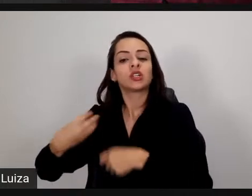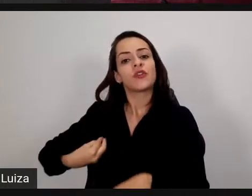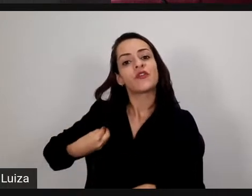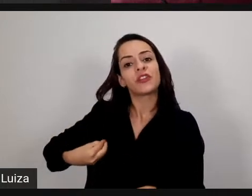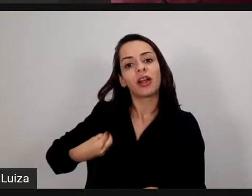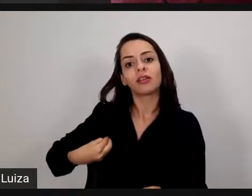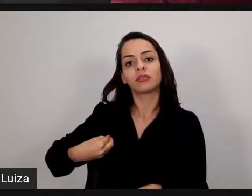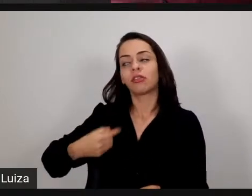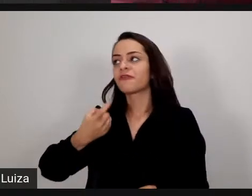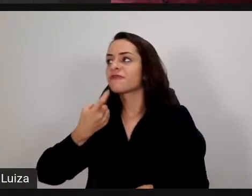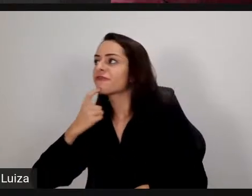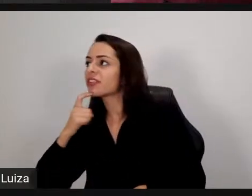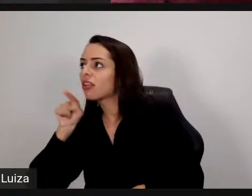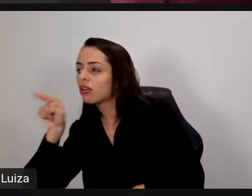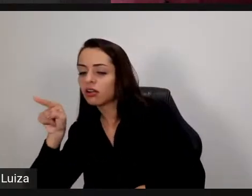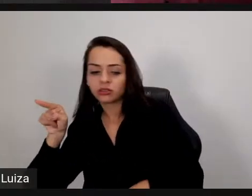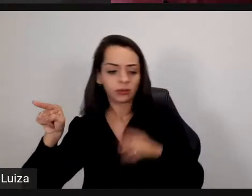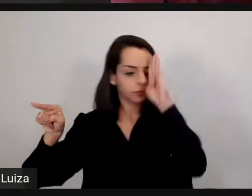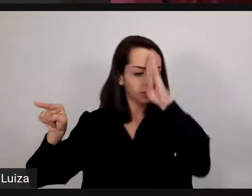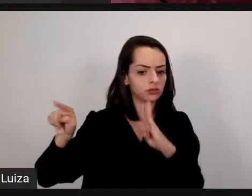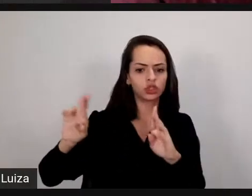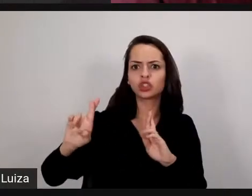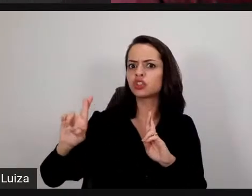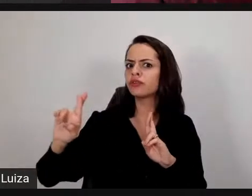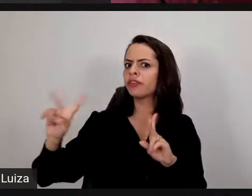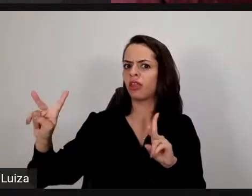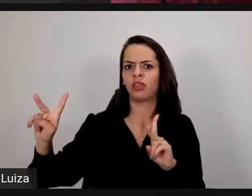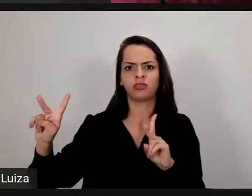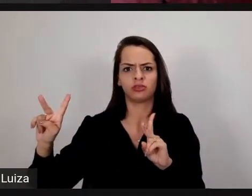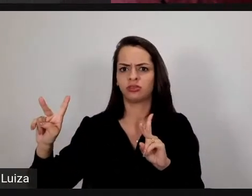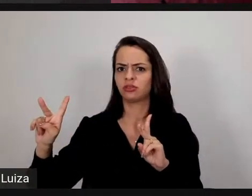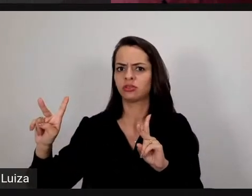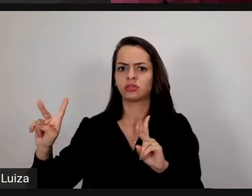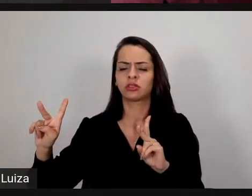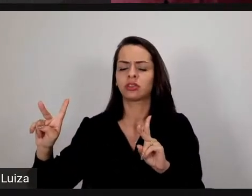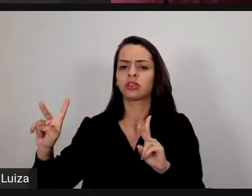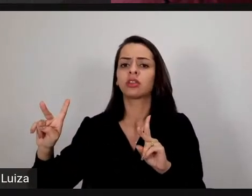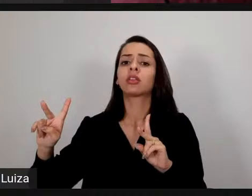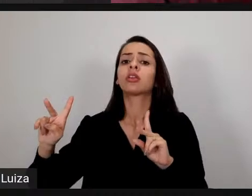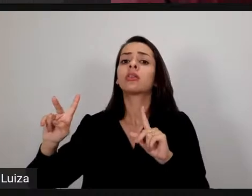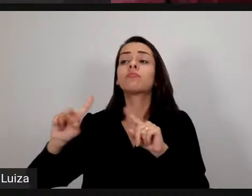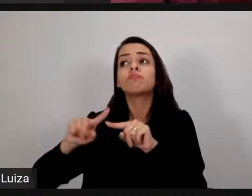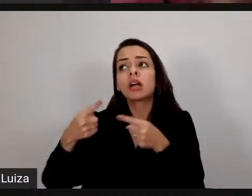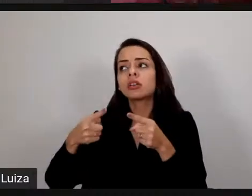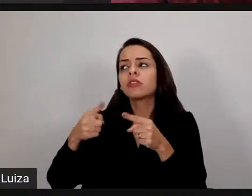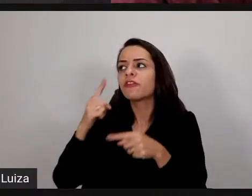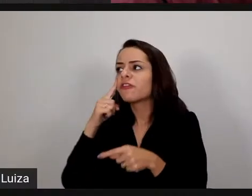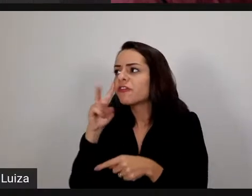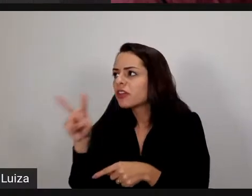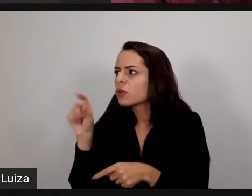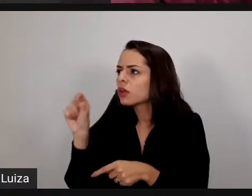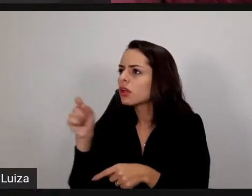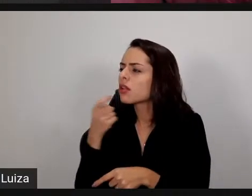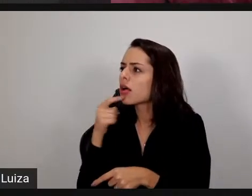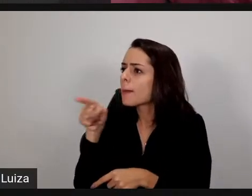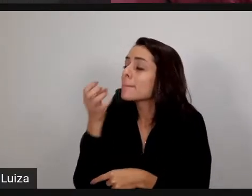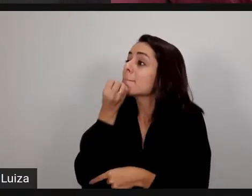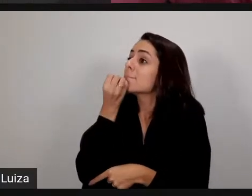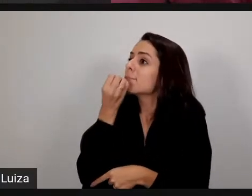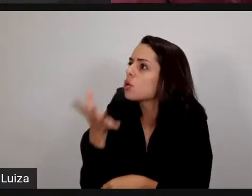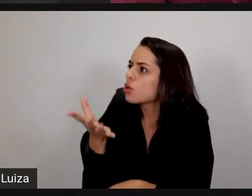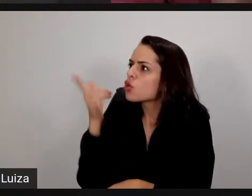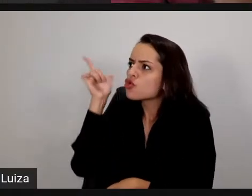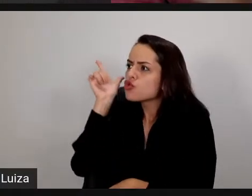pode pegar o que teve de bom lá todas as excelentes experiências tudo que já deu certo e trazer para cá esse que é o